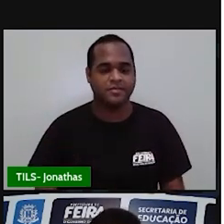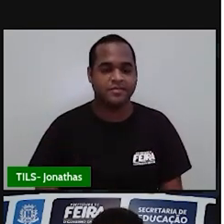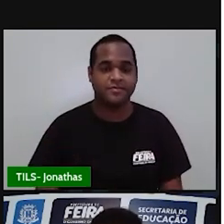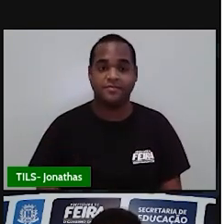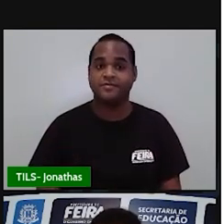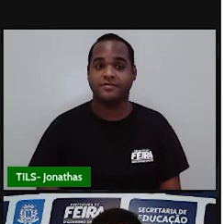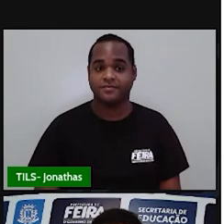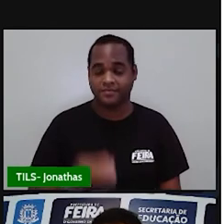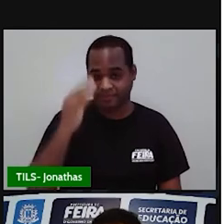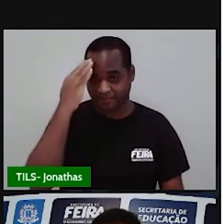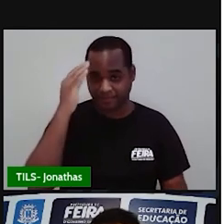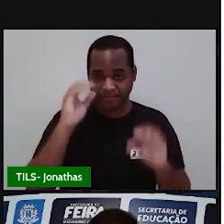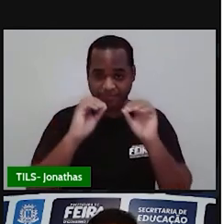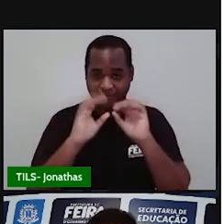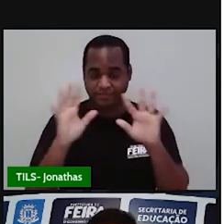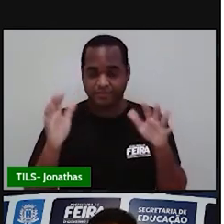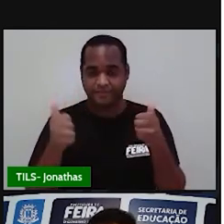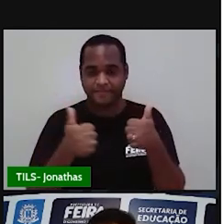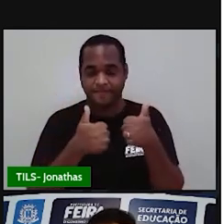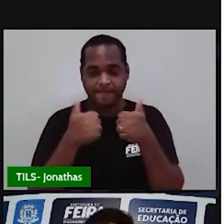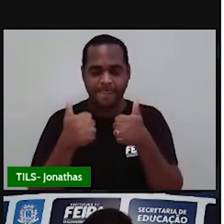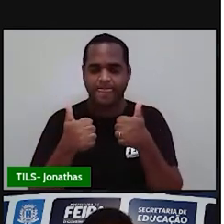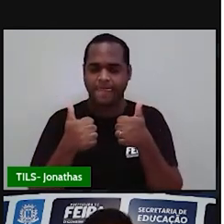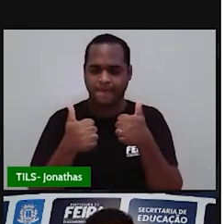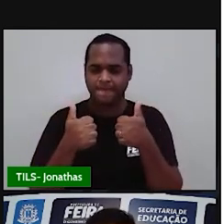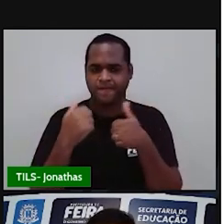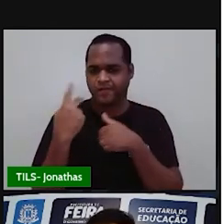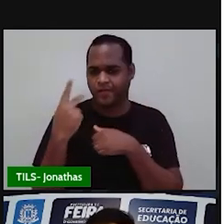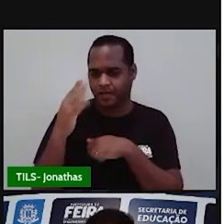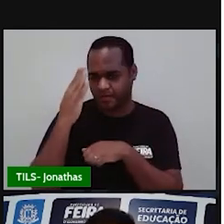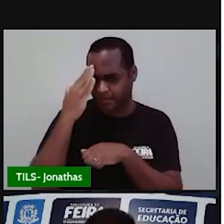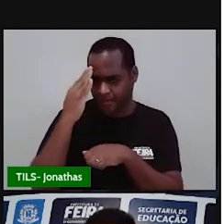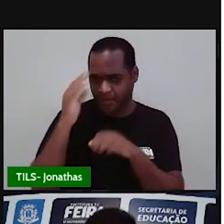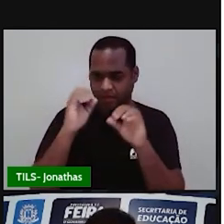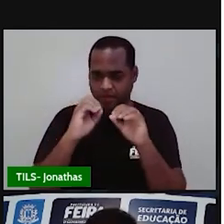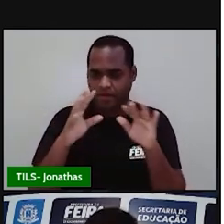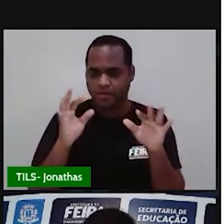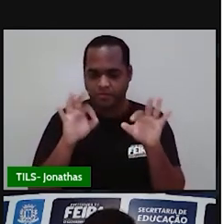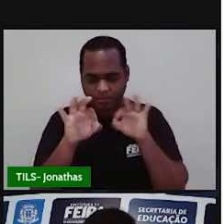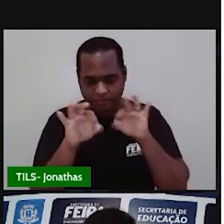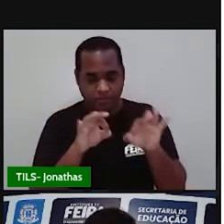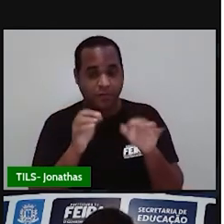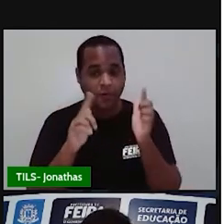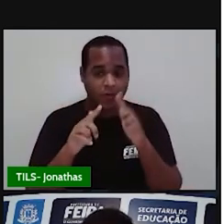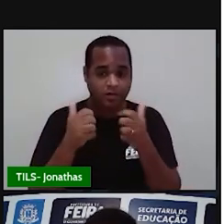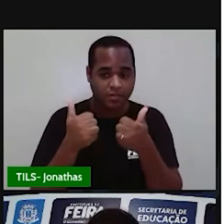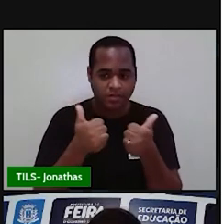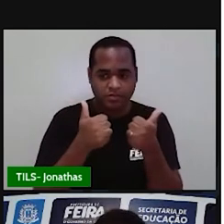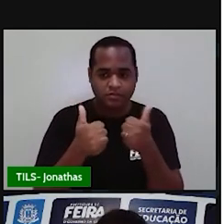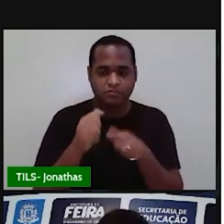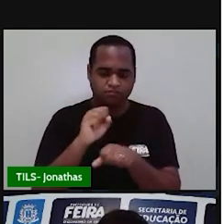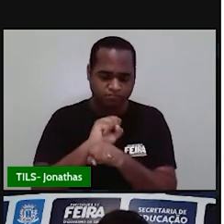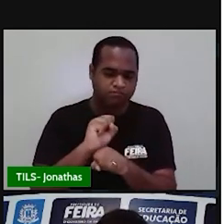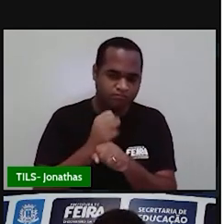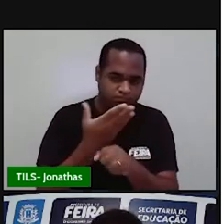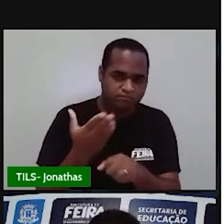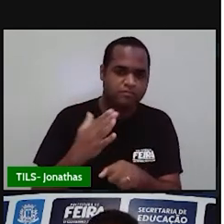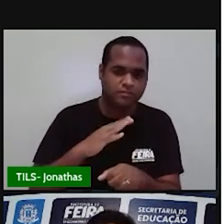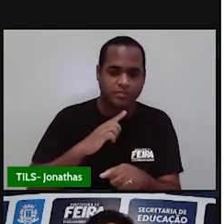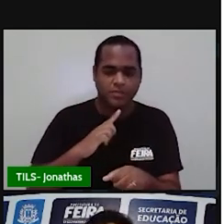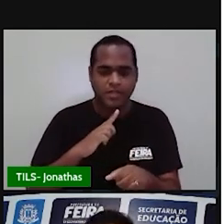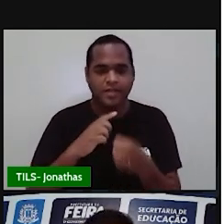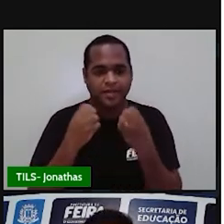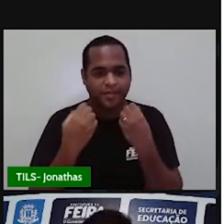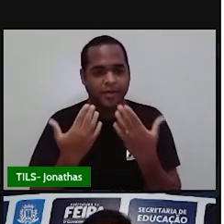Valeu! Beleza! Bacana! Será que você conseguiu fazer o seu aí? Bom, eu espero que sim se